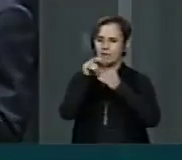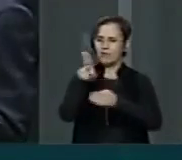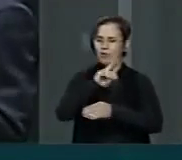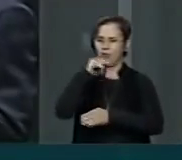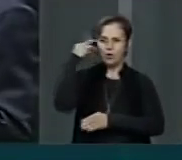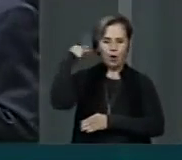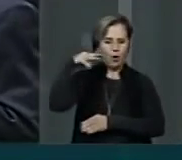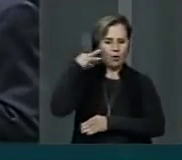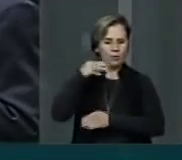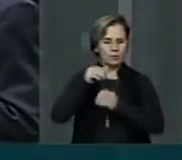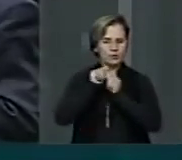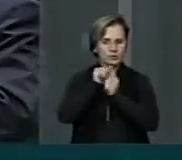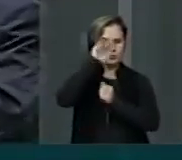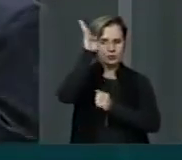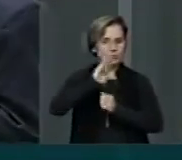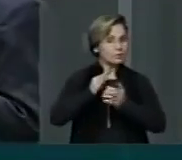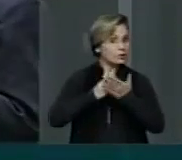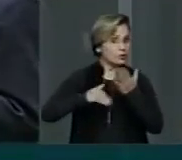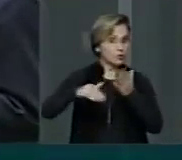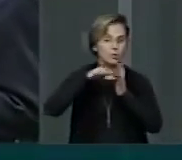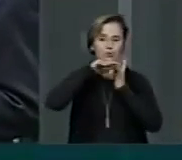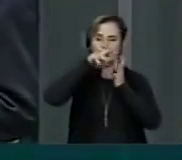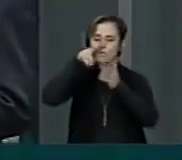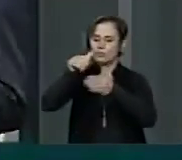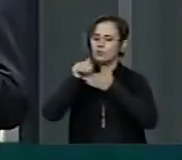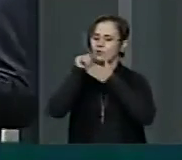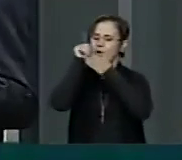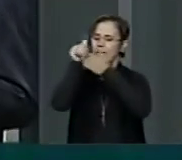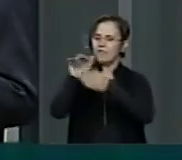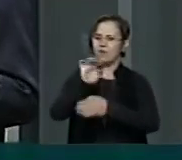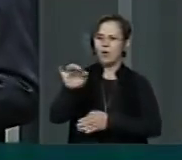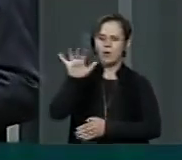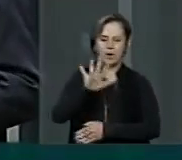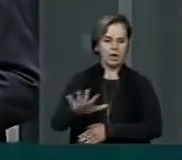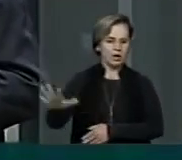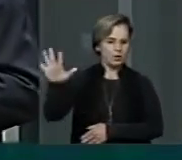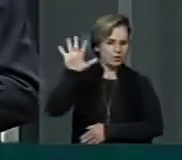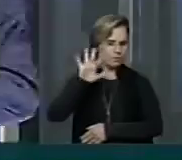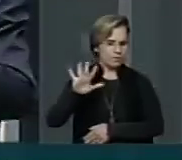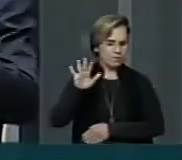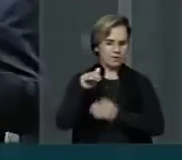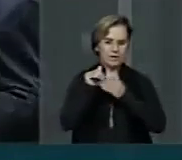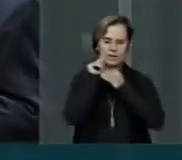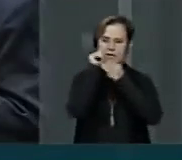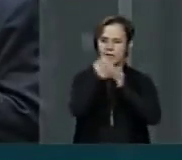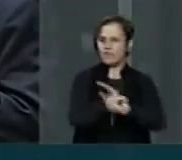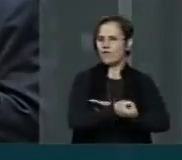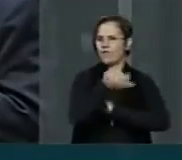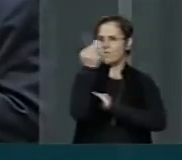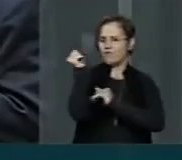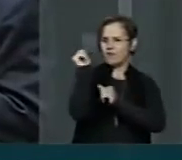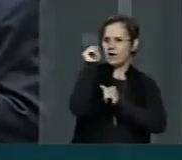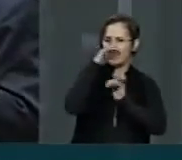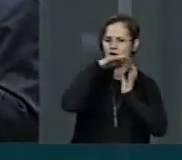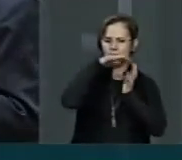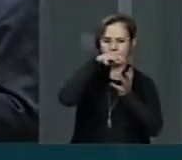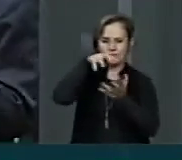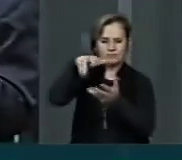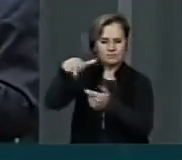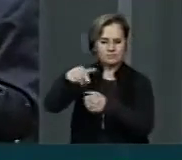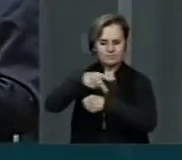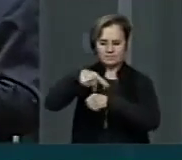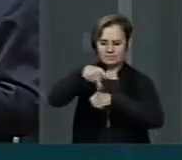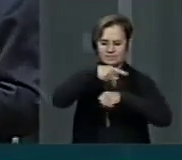do Brasil, mundo afora, levou para o continente europeu, levou para vários continentes e